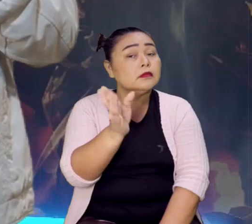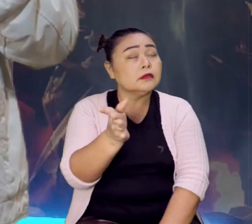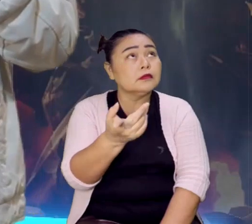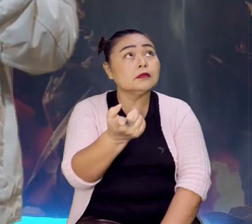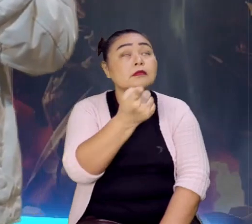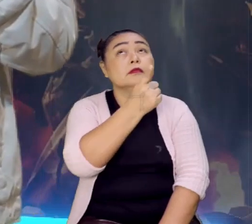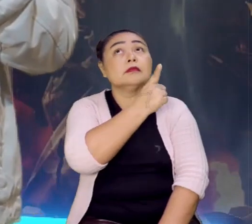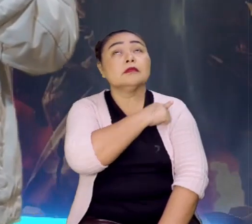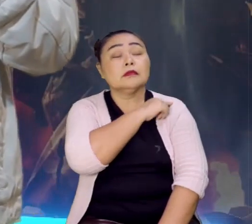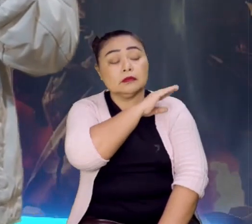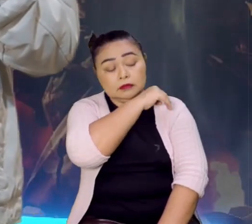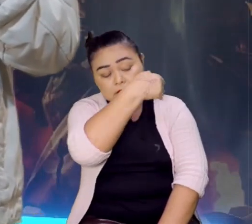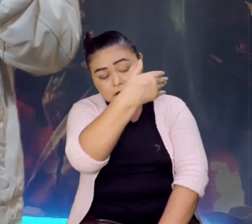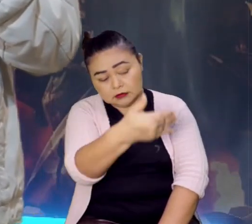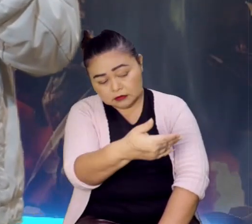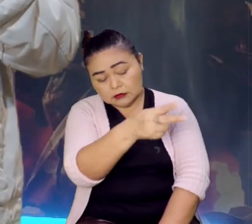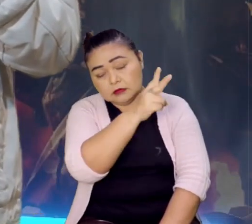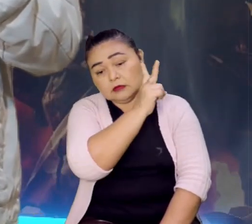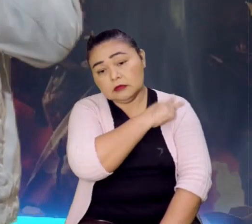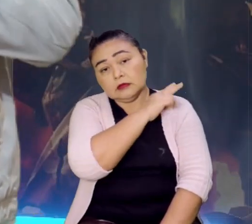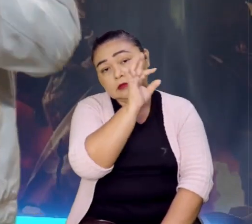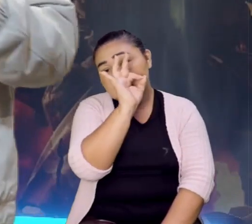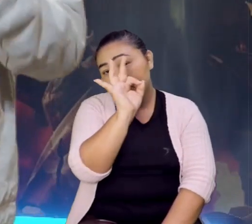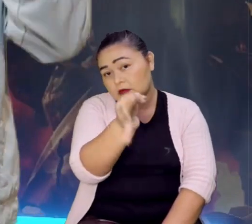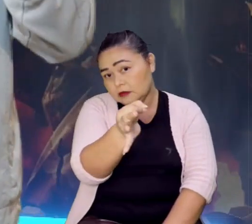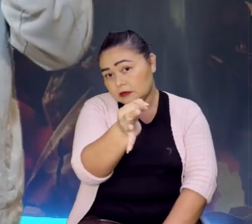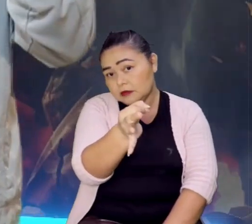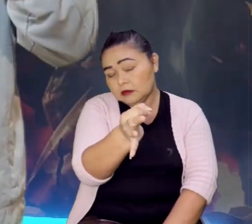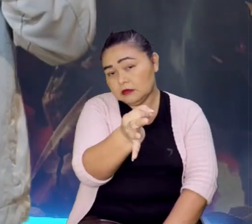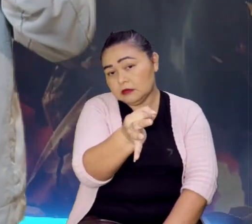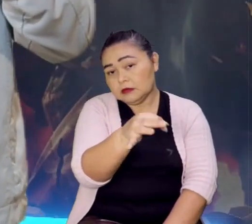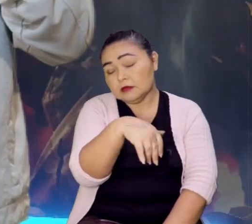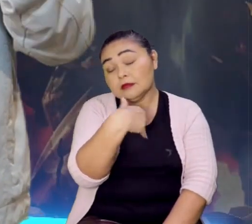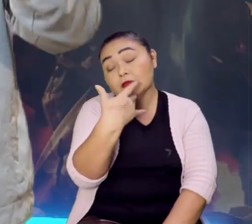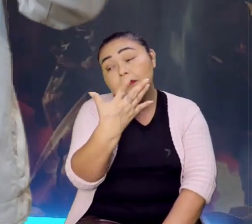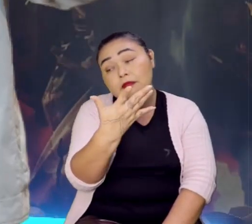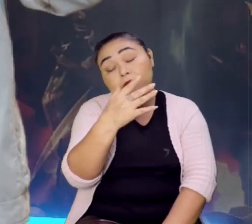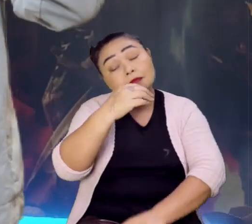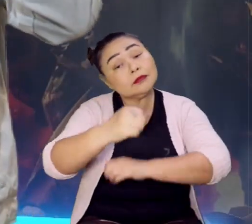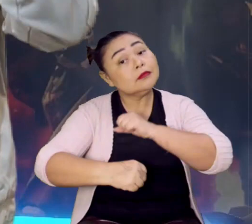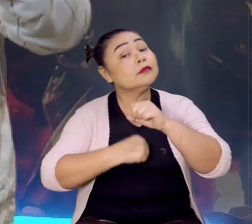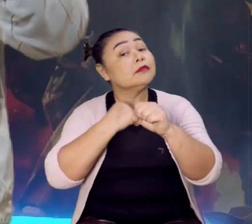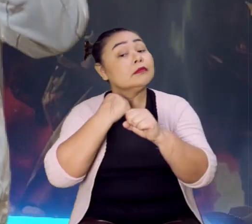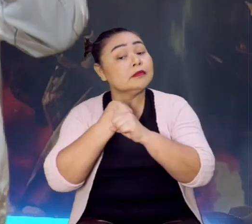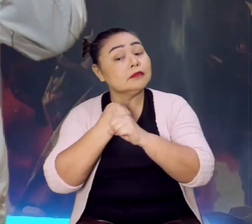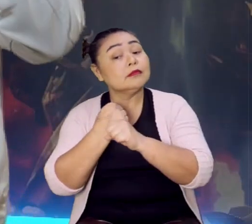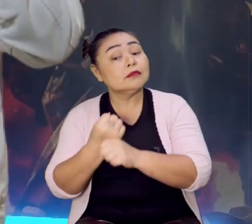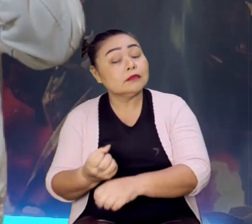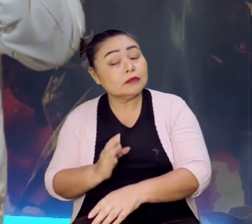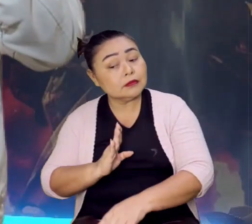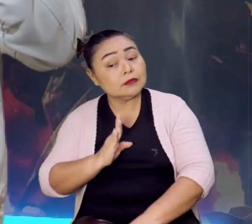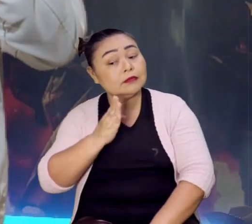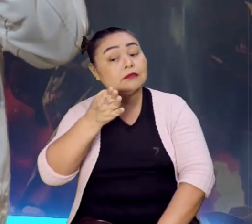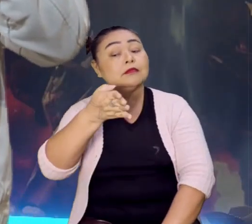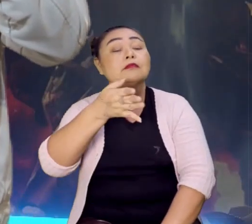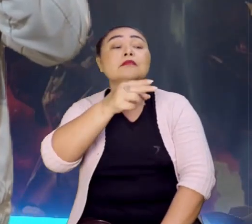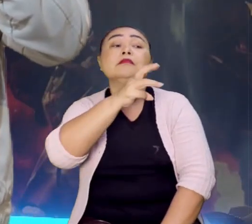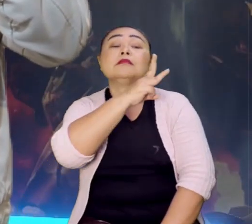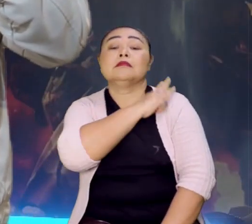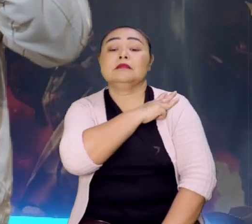primeiro ano. Certo? Agora vocês, ano que vem, estarão indo para o terceiro ano.